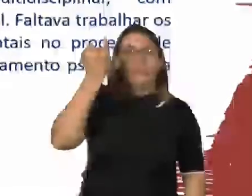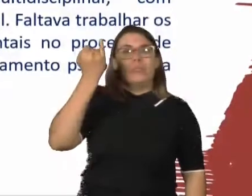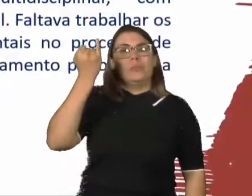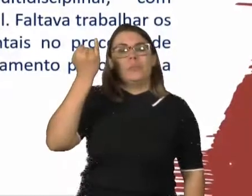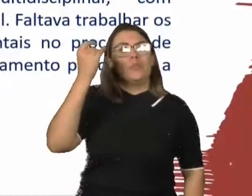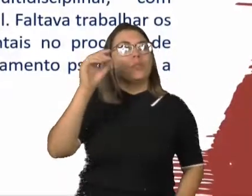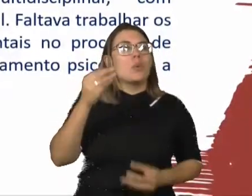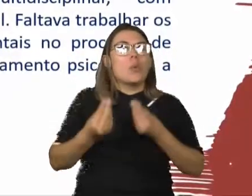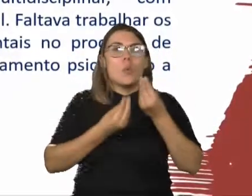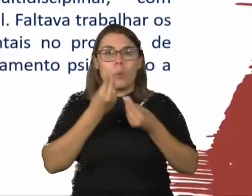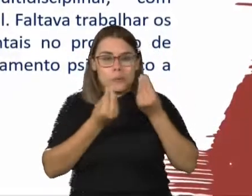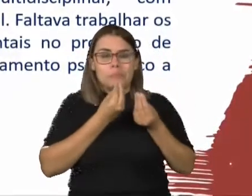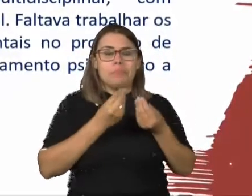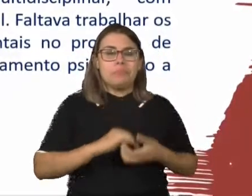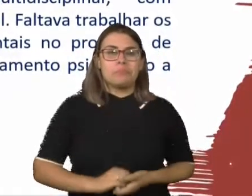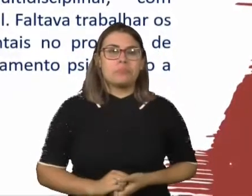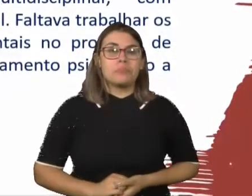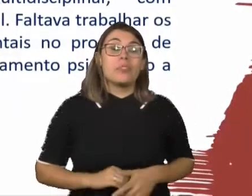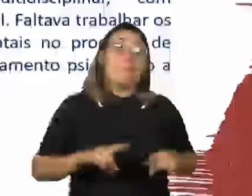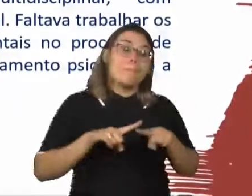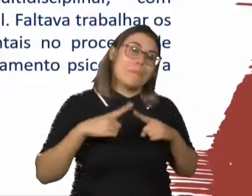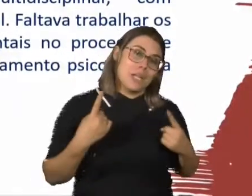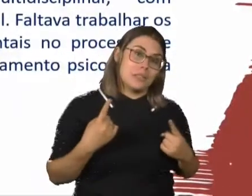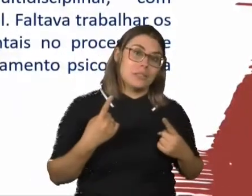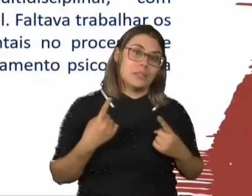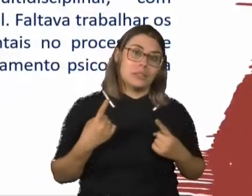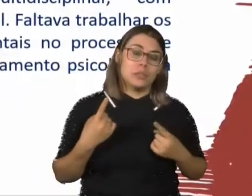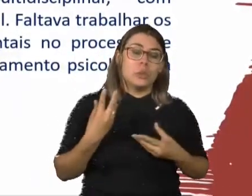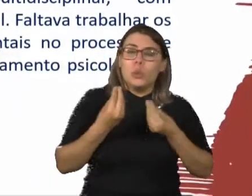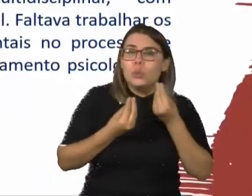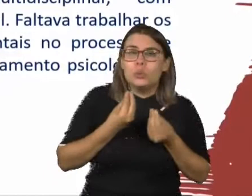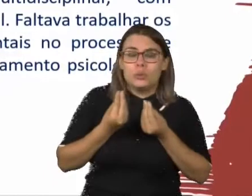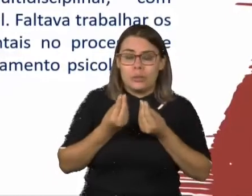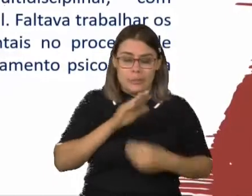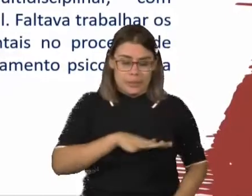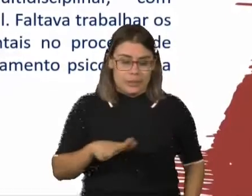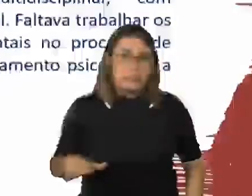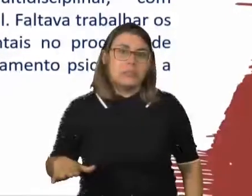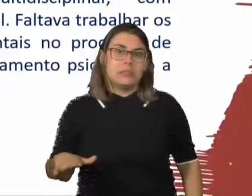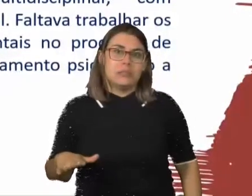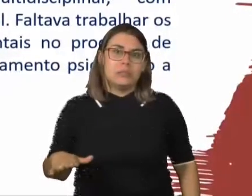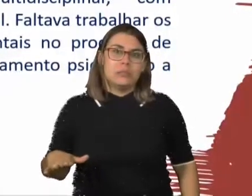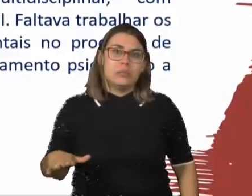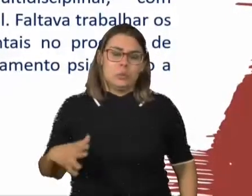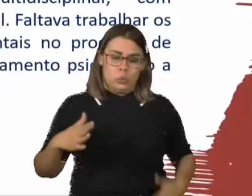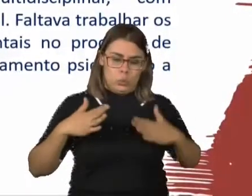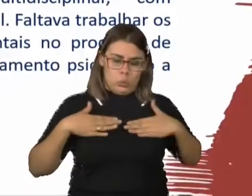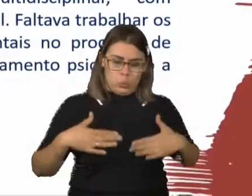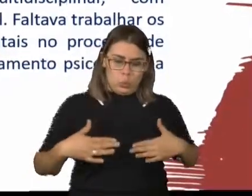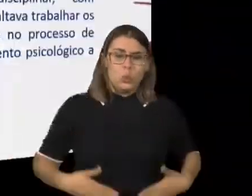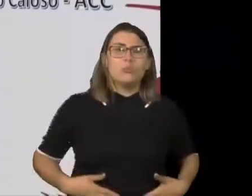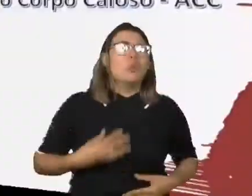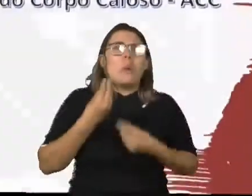constituição do sujeito psíquico. Mas, acompanhamento psicológico a uma criança com a genevia do corpo caloso, do que